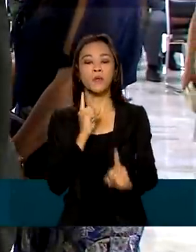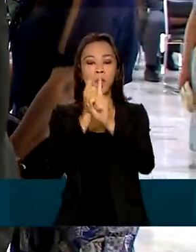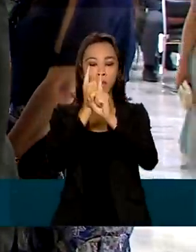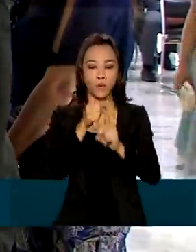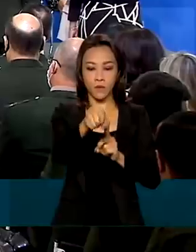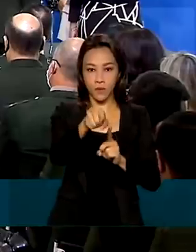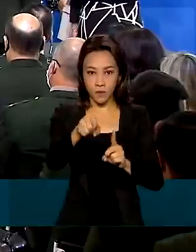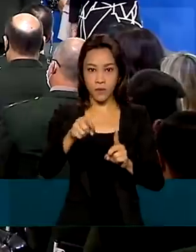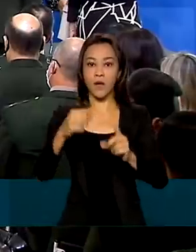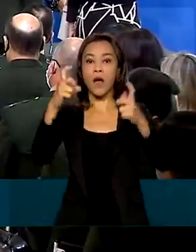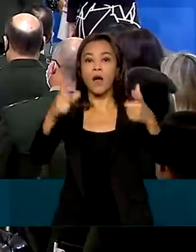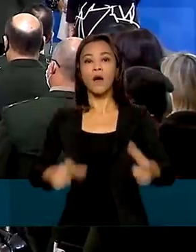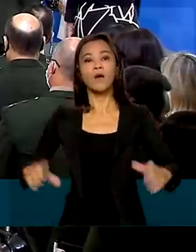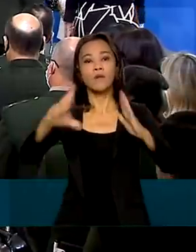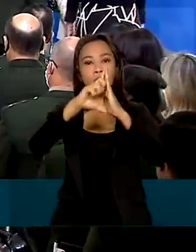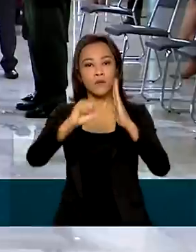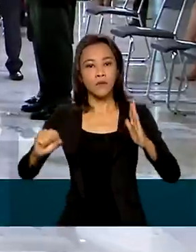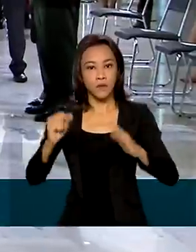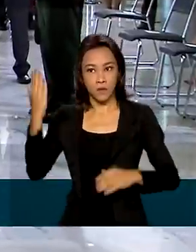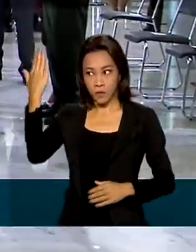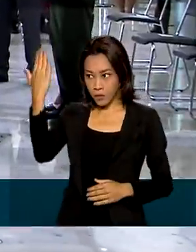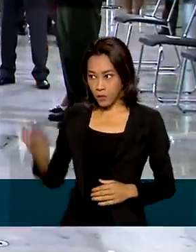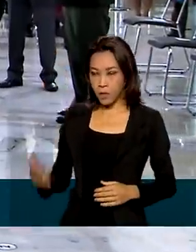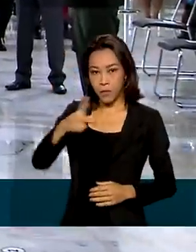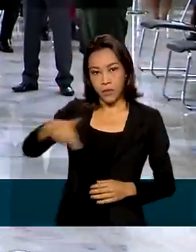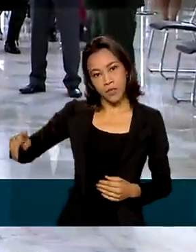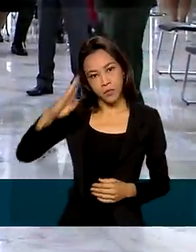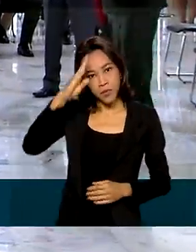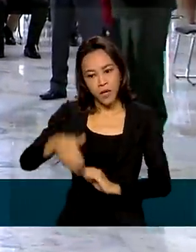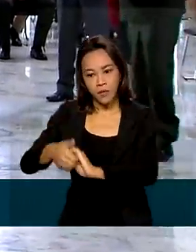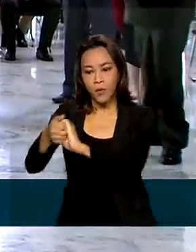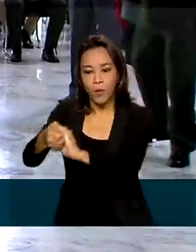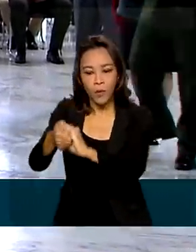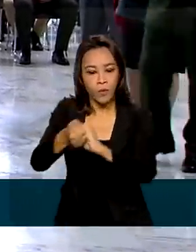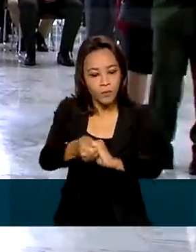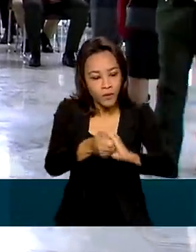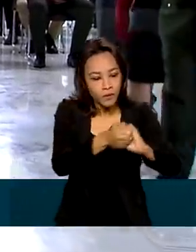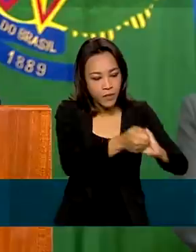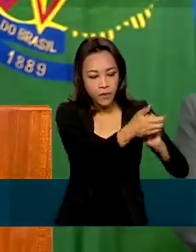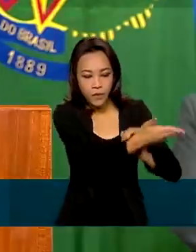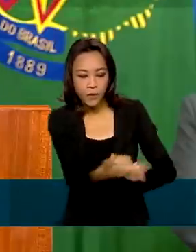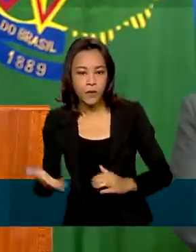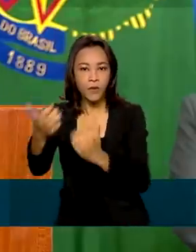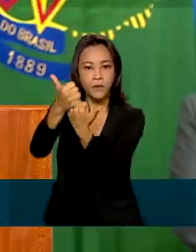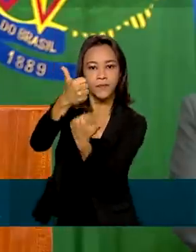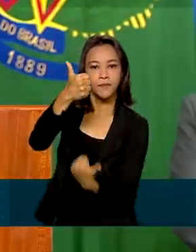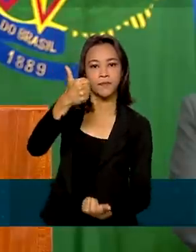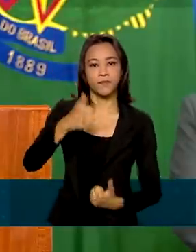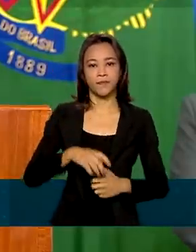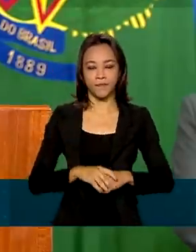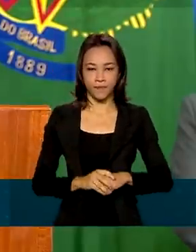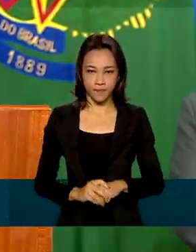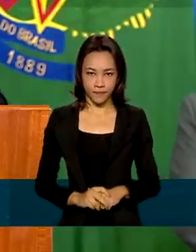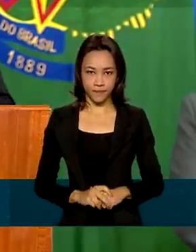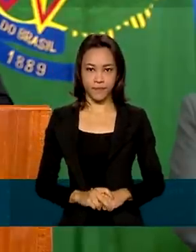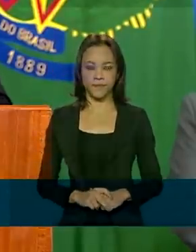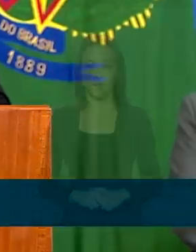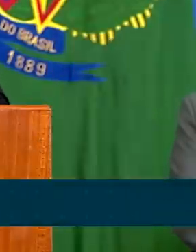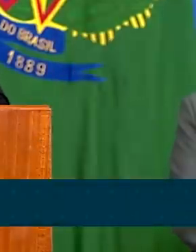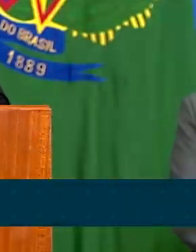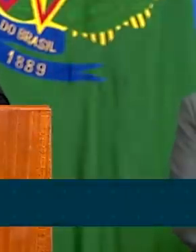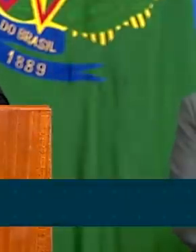do Planalto, o presidente Jair Bolsonaro cumprimentou os oficiais promovidos. Aos senhores promovidos,